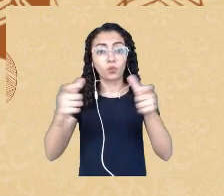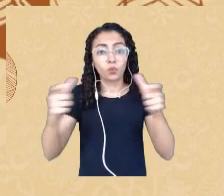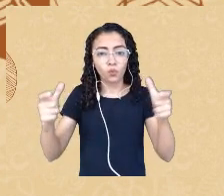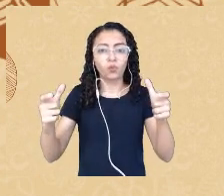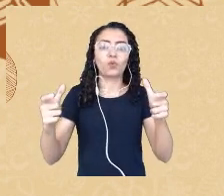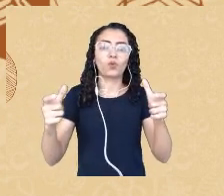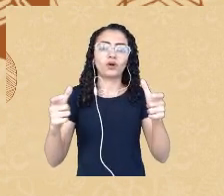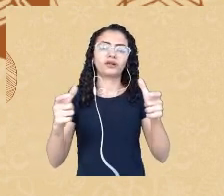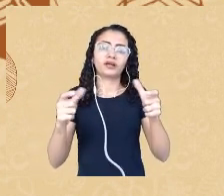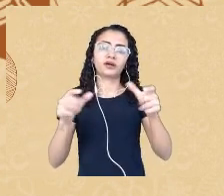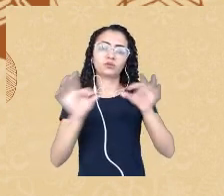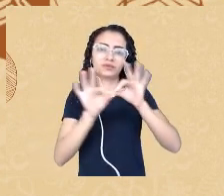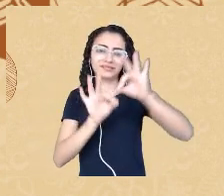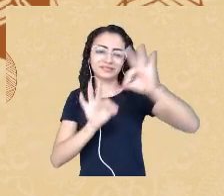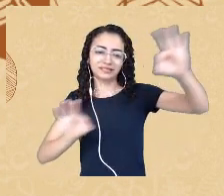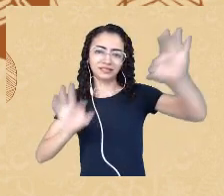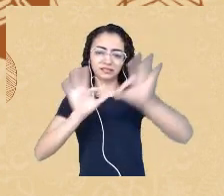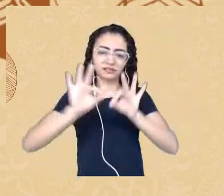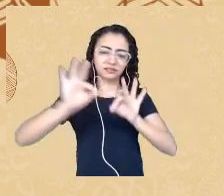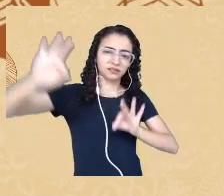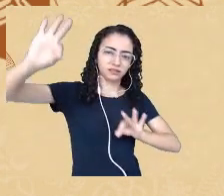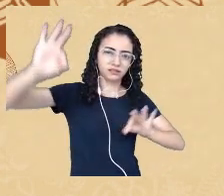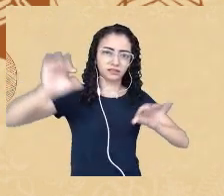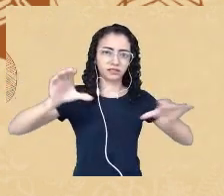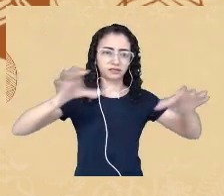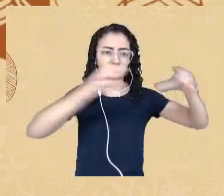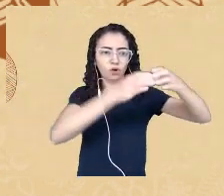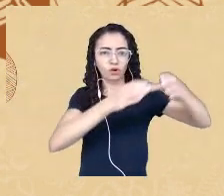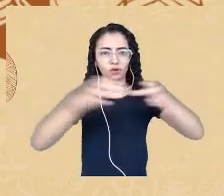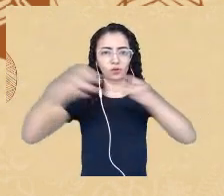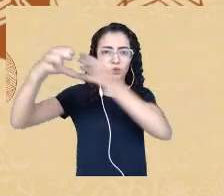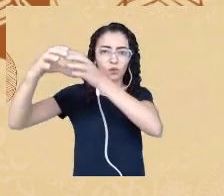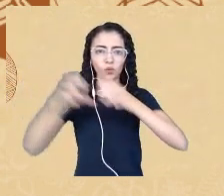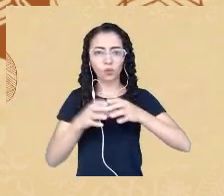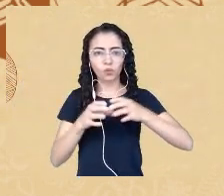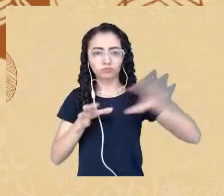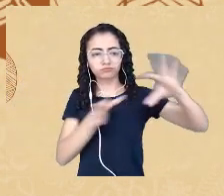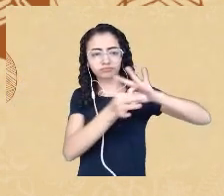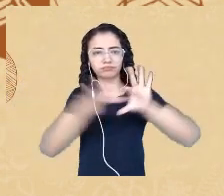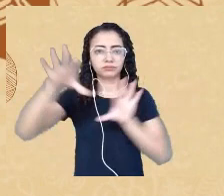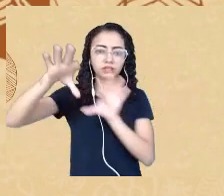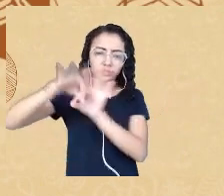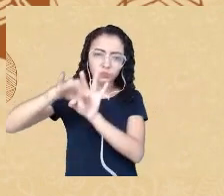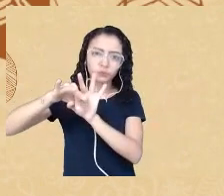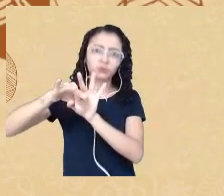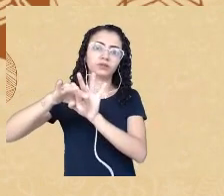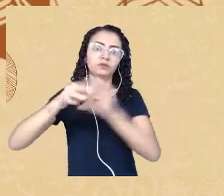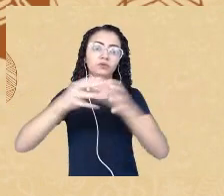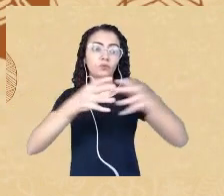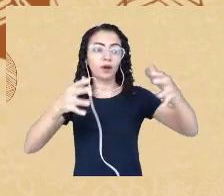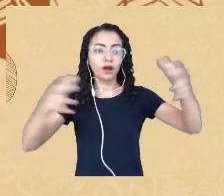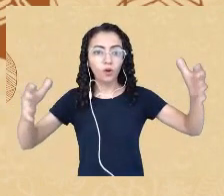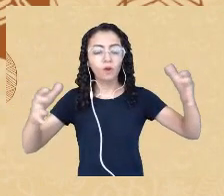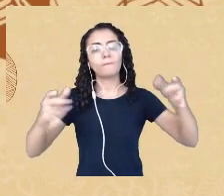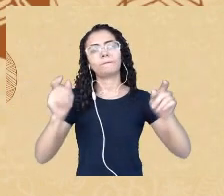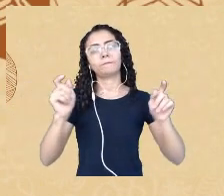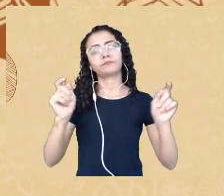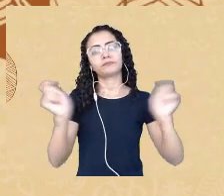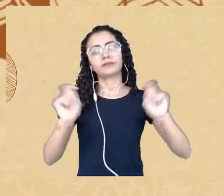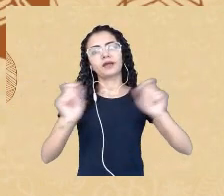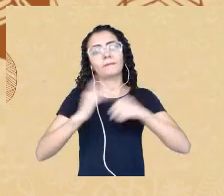ligam um núcleo ao outro maior a conectividade entre essas palavras o primeiro núcleo